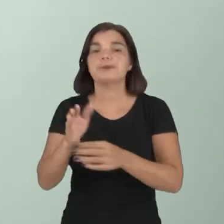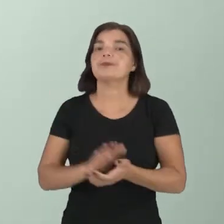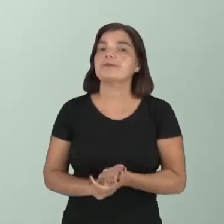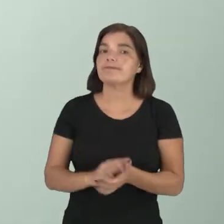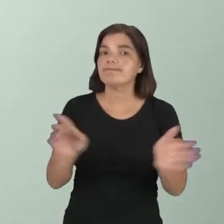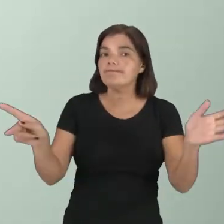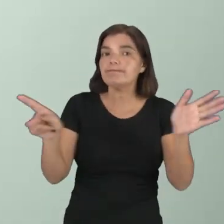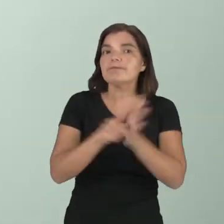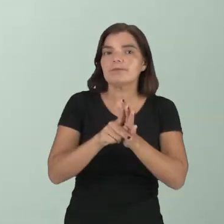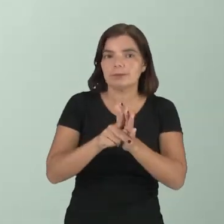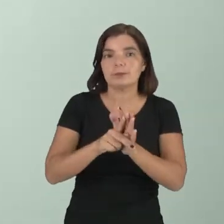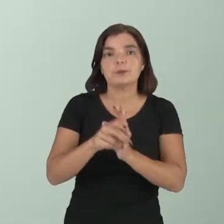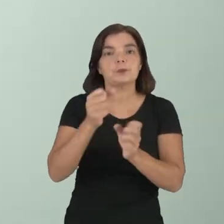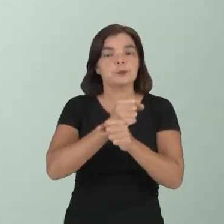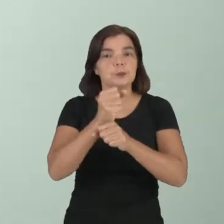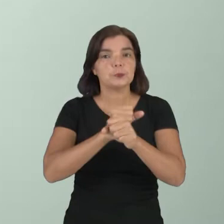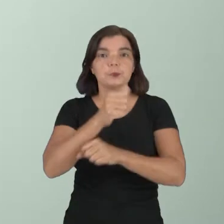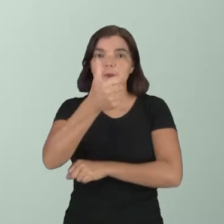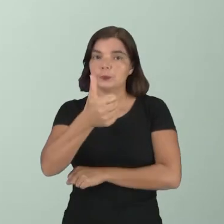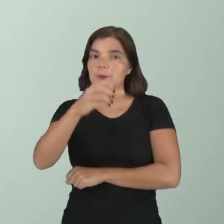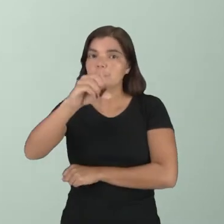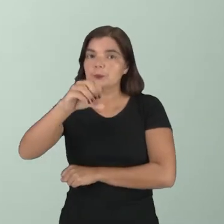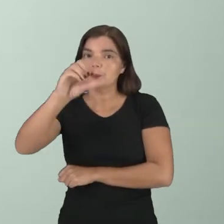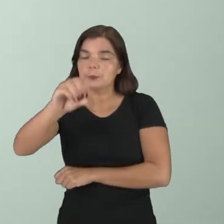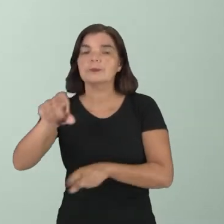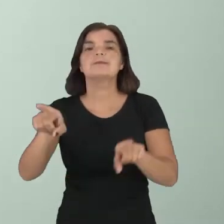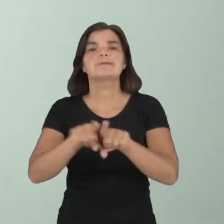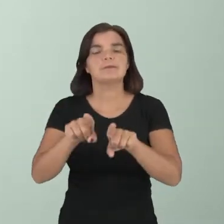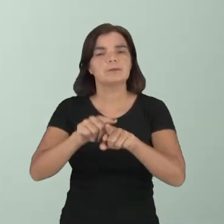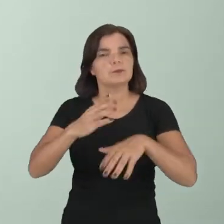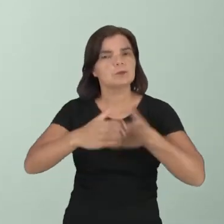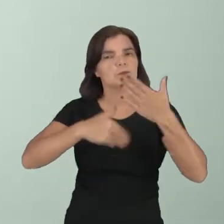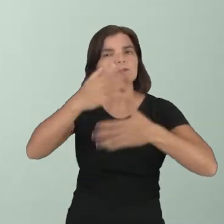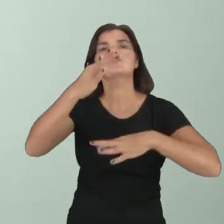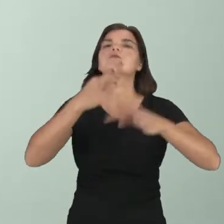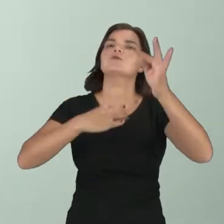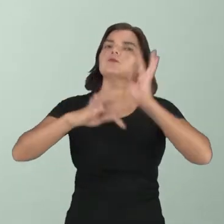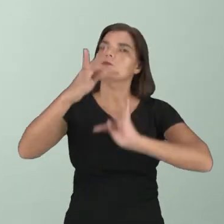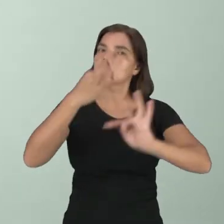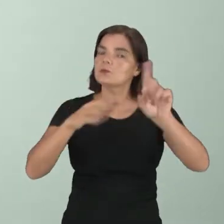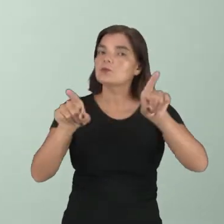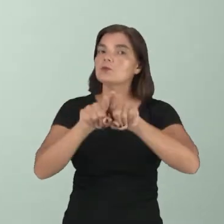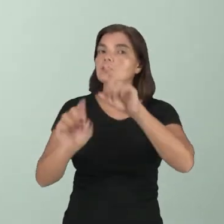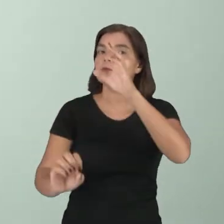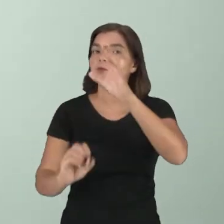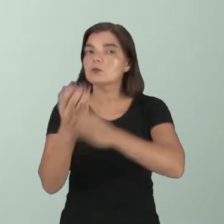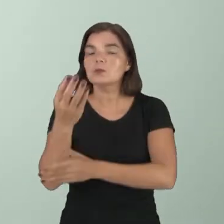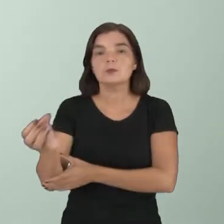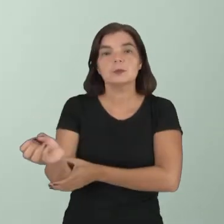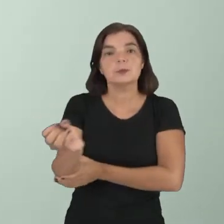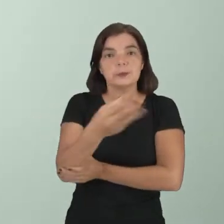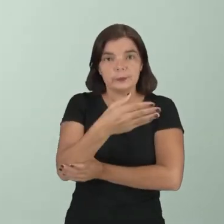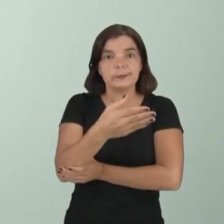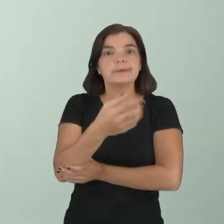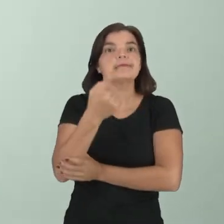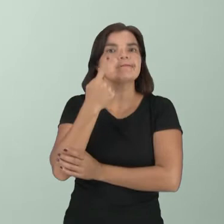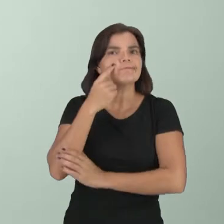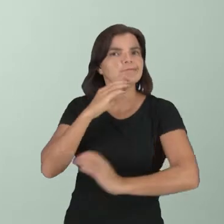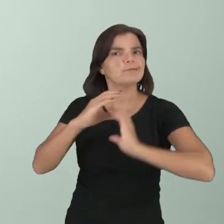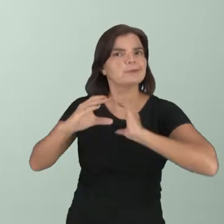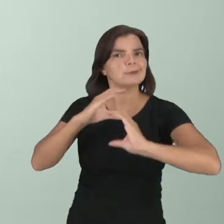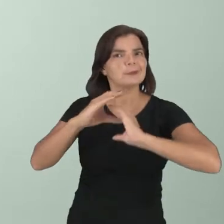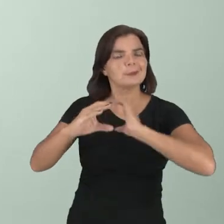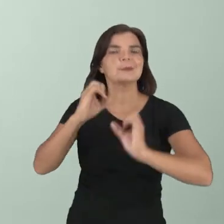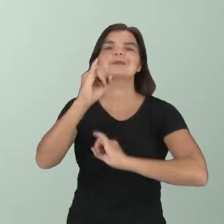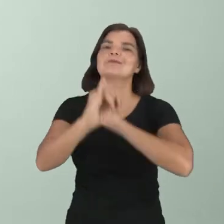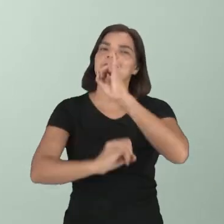especificamente na década de 90. Com os avanços tecnológicos, surgiram novas formas de se